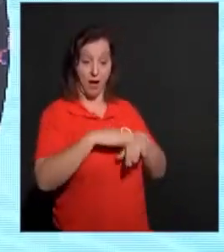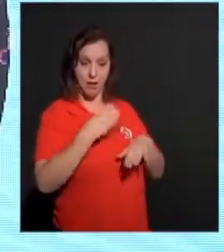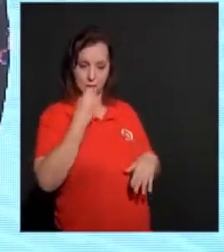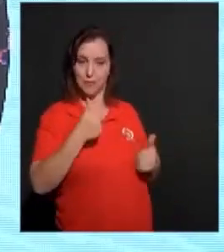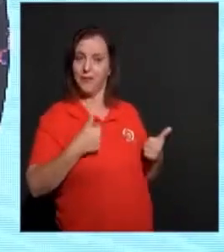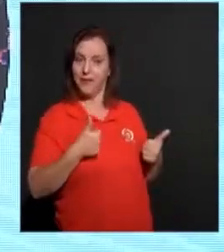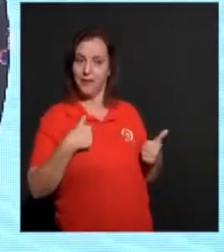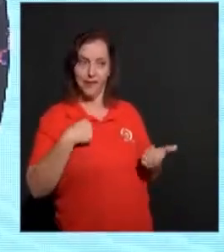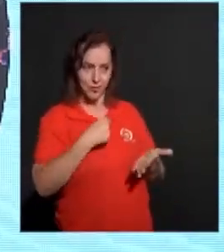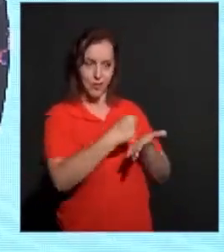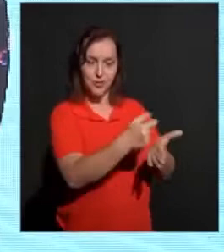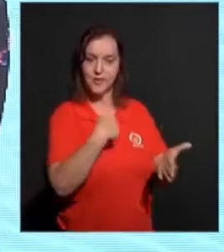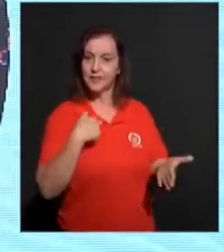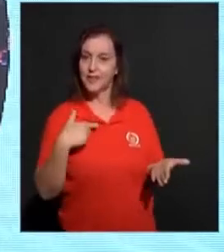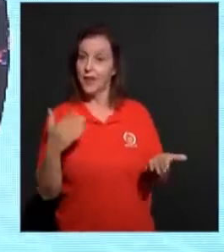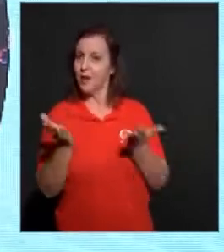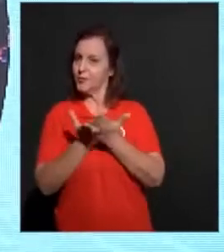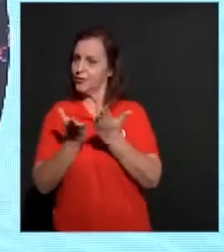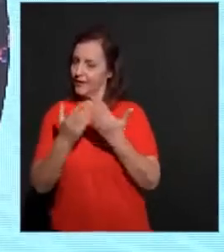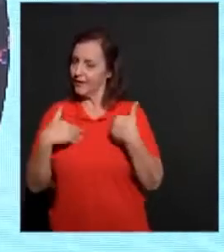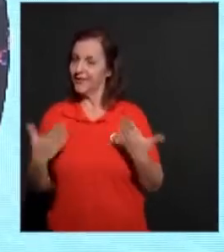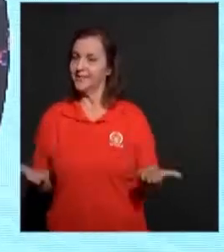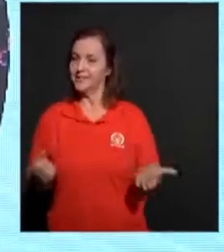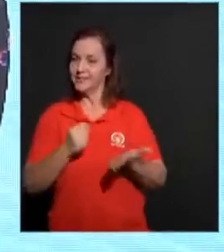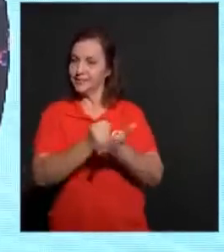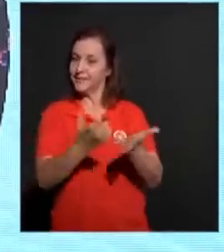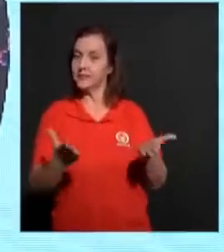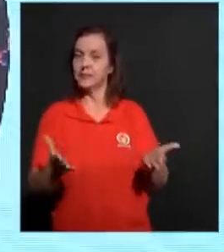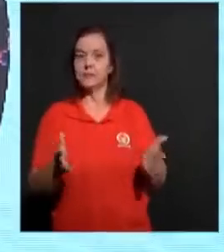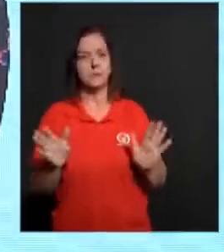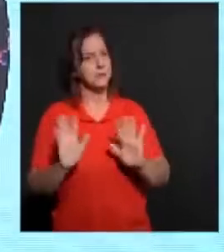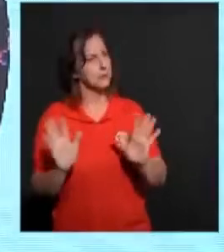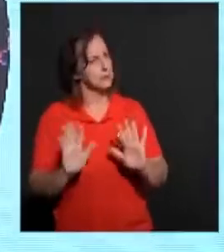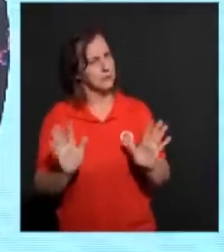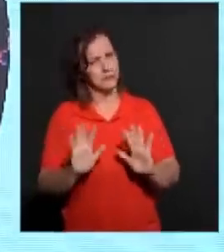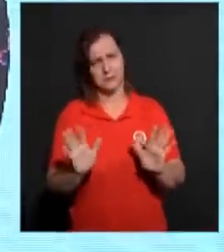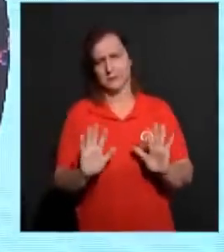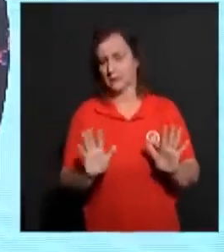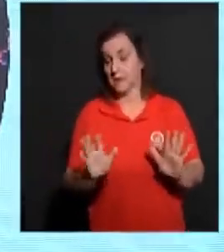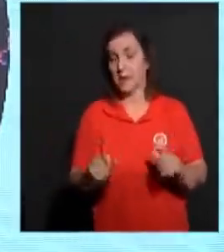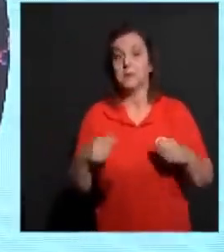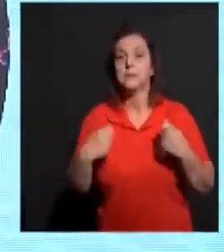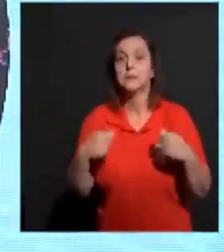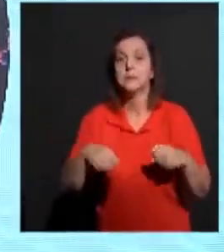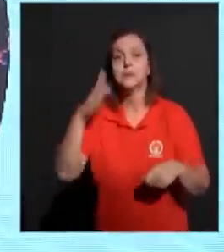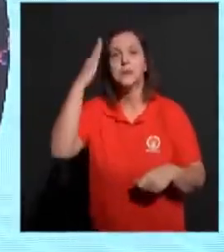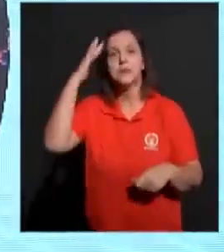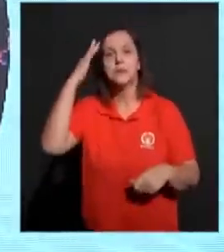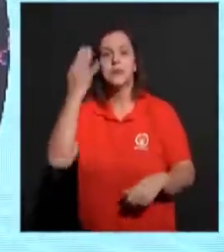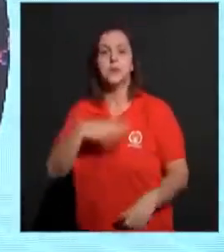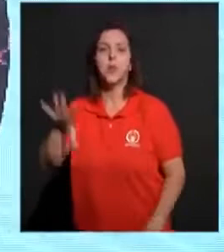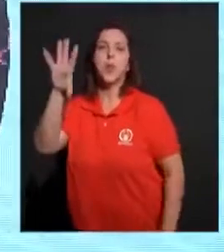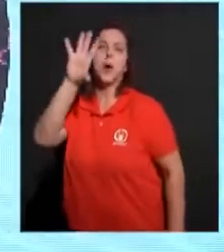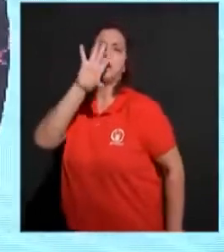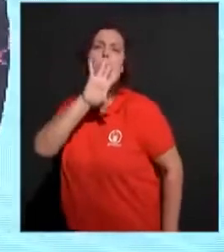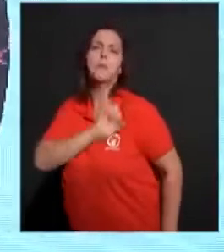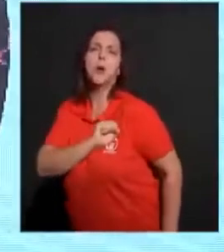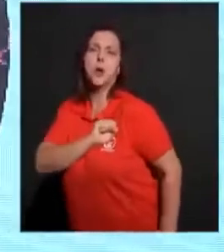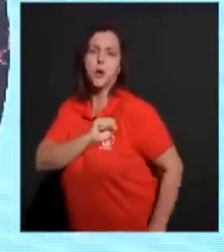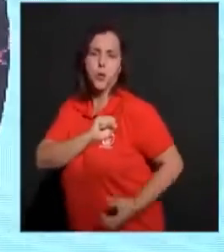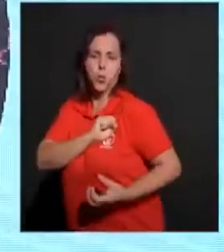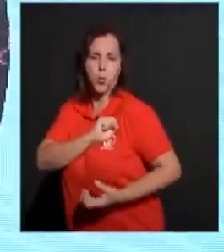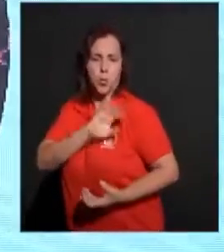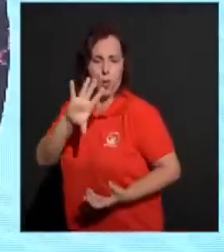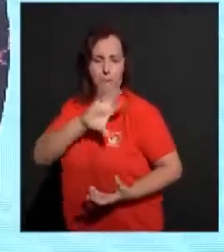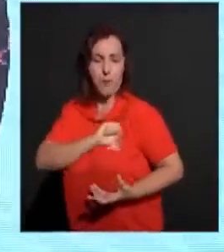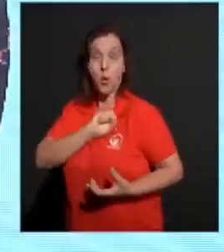eu sou boa. Eu sou crente. Queridos, nós precisamos entender que o amor de Deus foi derramado no